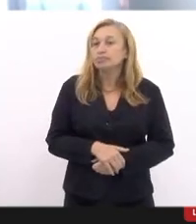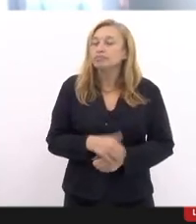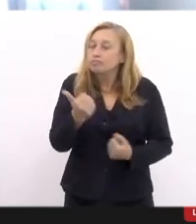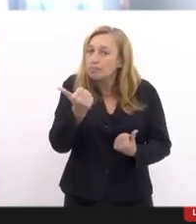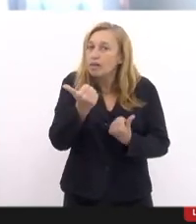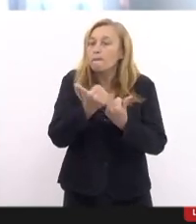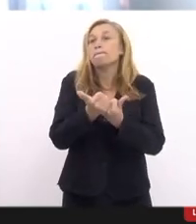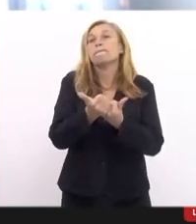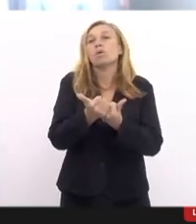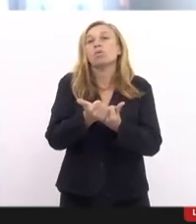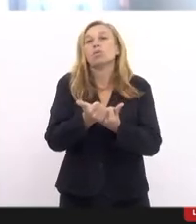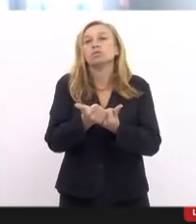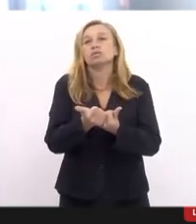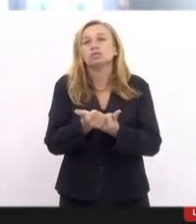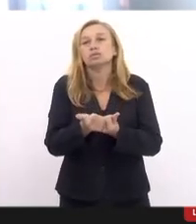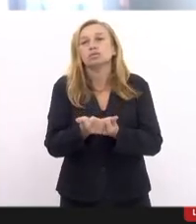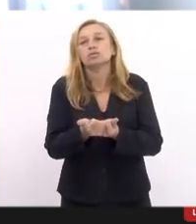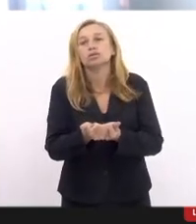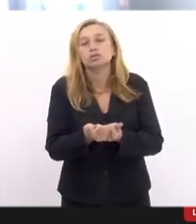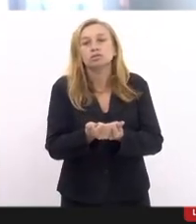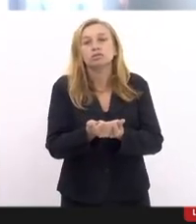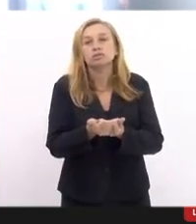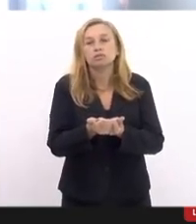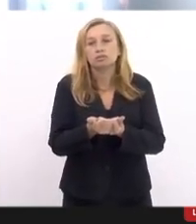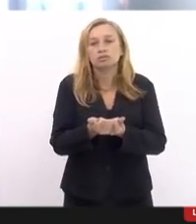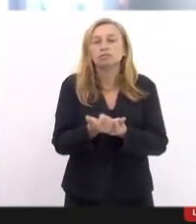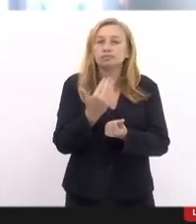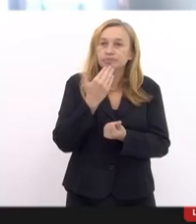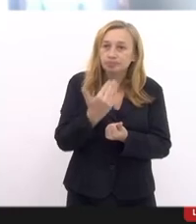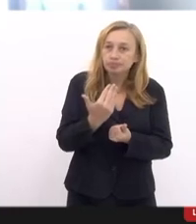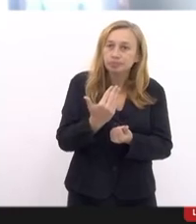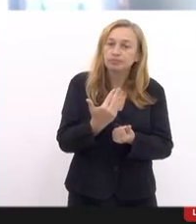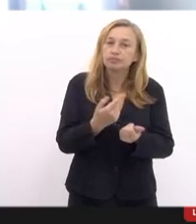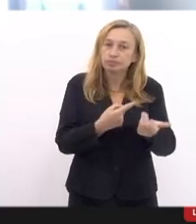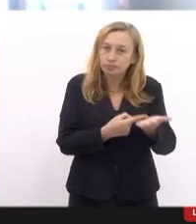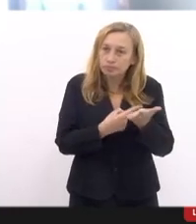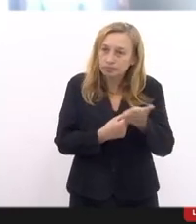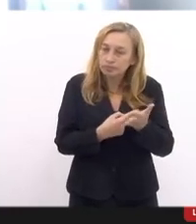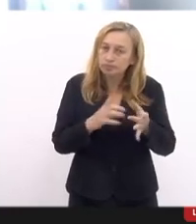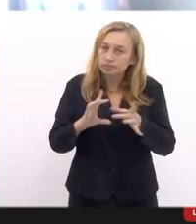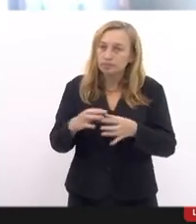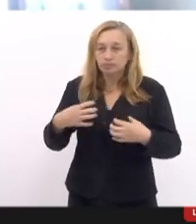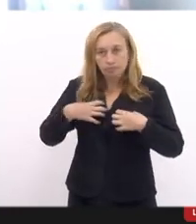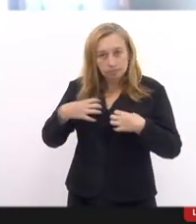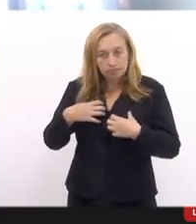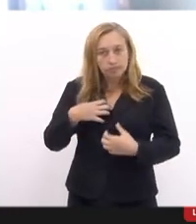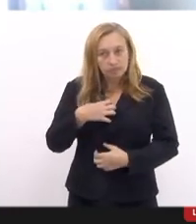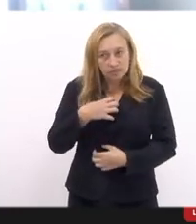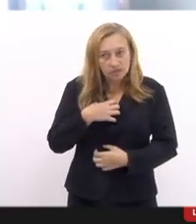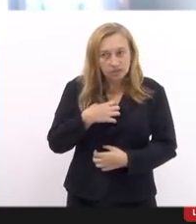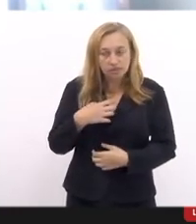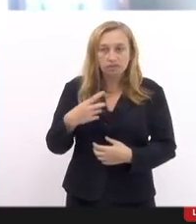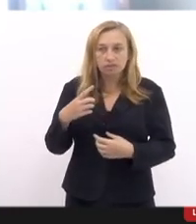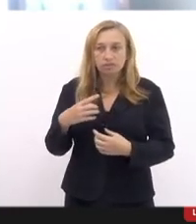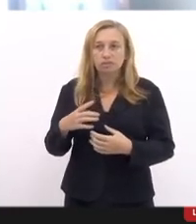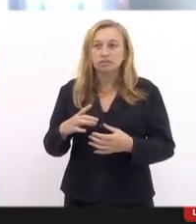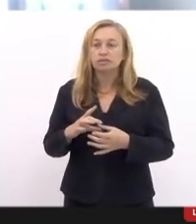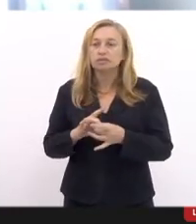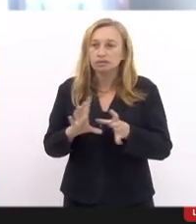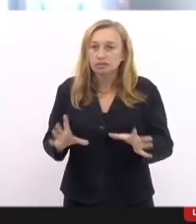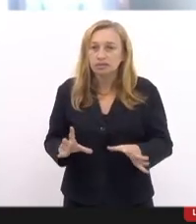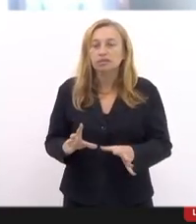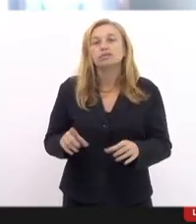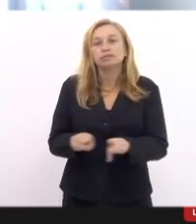apoio, querendo, discordando de alguma coisa, pedir alguma providência, você se sinta à vontade. Também as nossas deputadas que estão